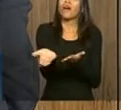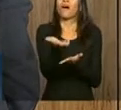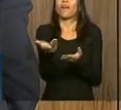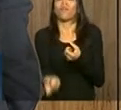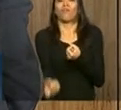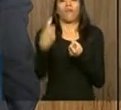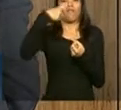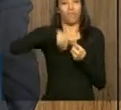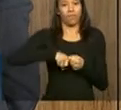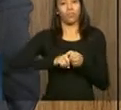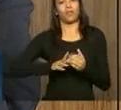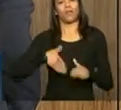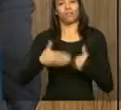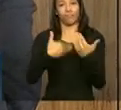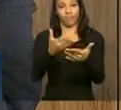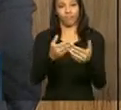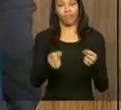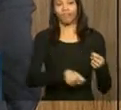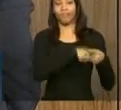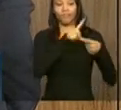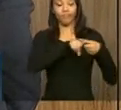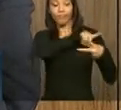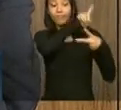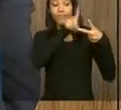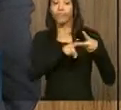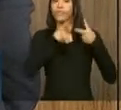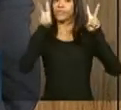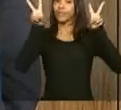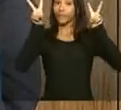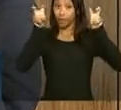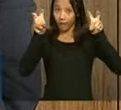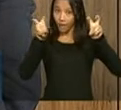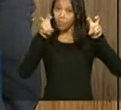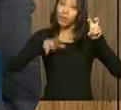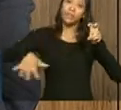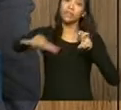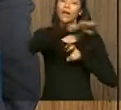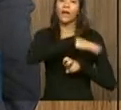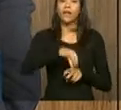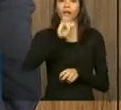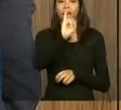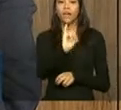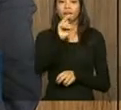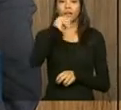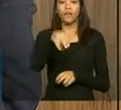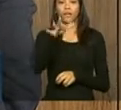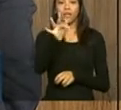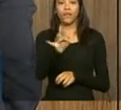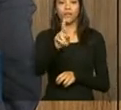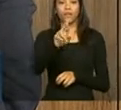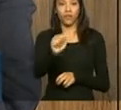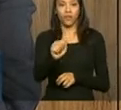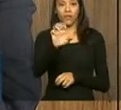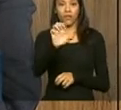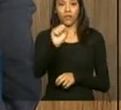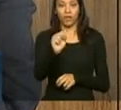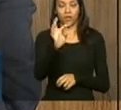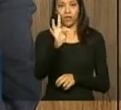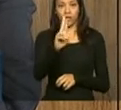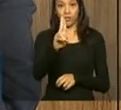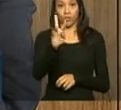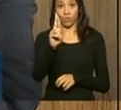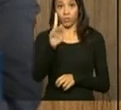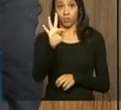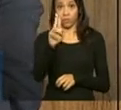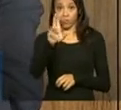dos demais países. O segundo tema é o tema da infraestrutura. O tema de infraestrutura, no ano passado, ele foi